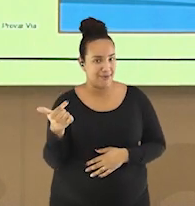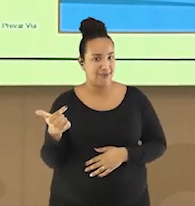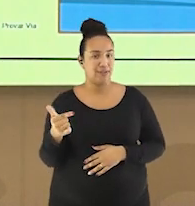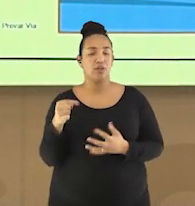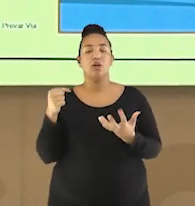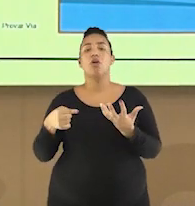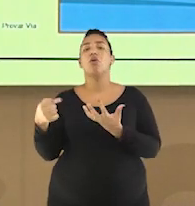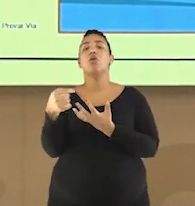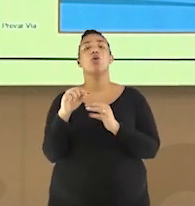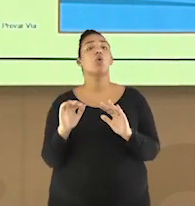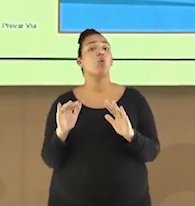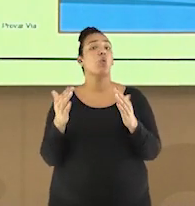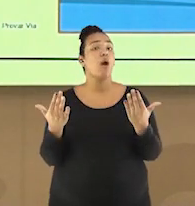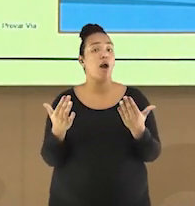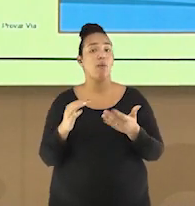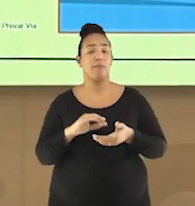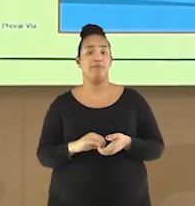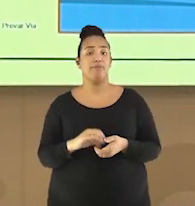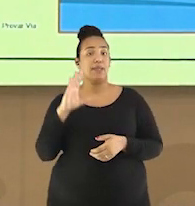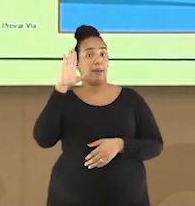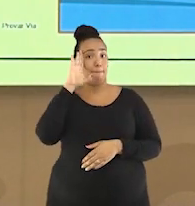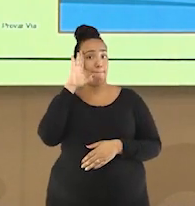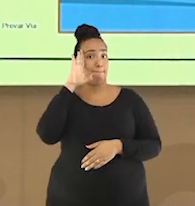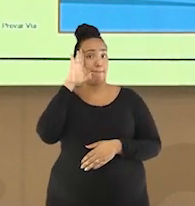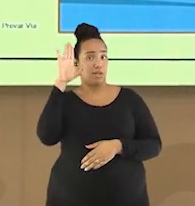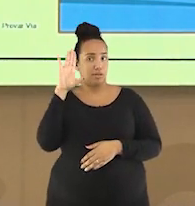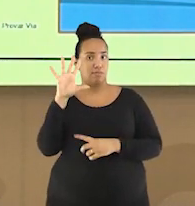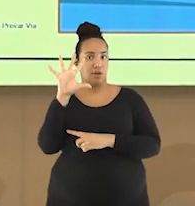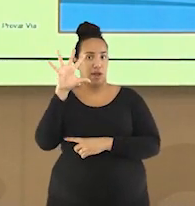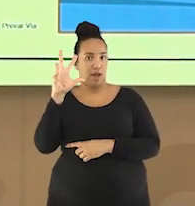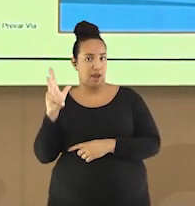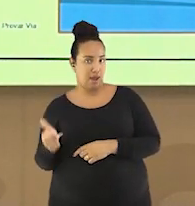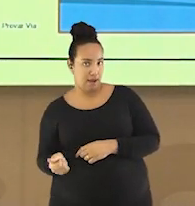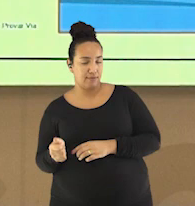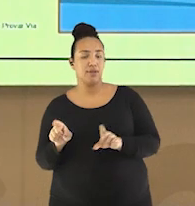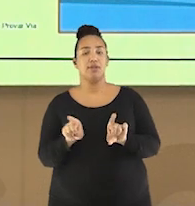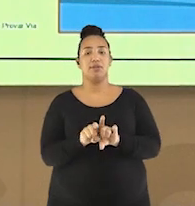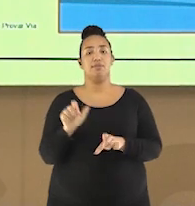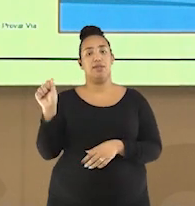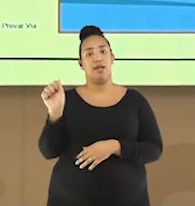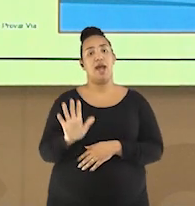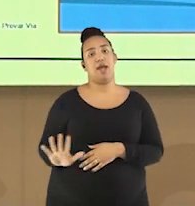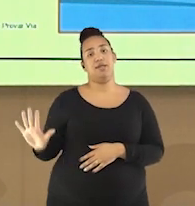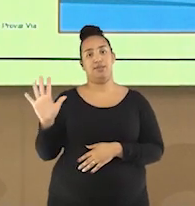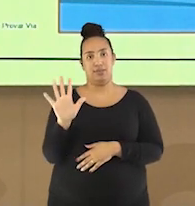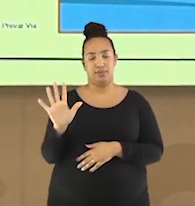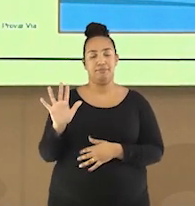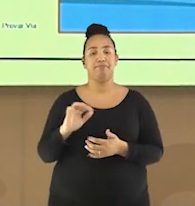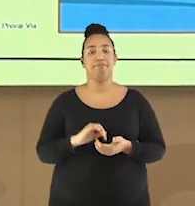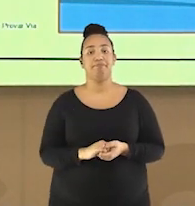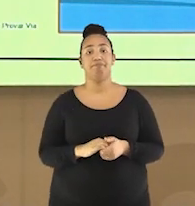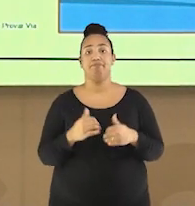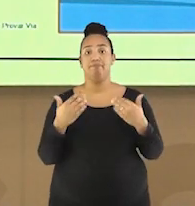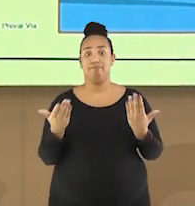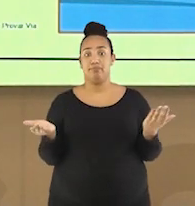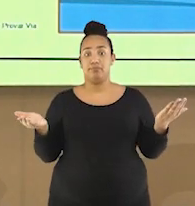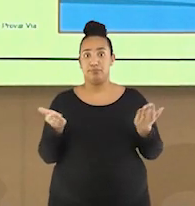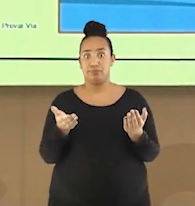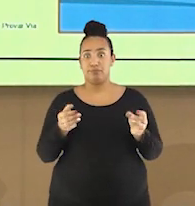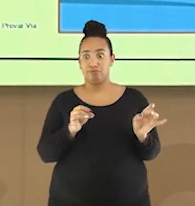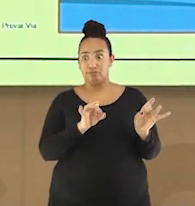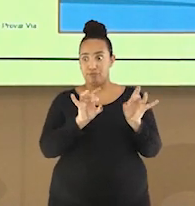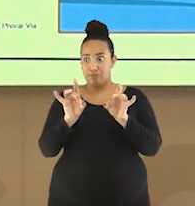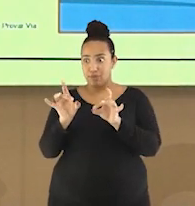regiões são essas? Principalmente, os continentes africano e asiático. Essa expansão acabou se tornando